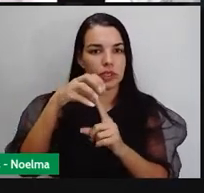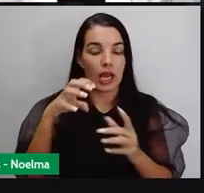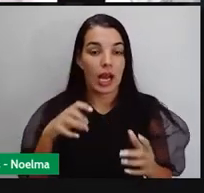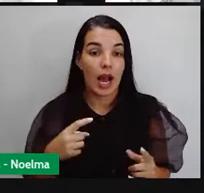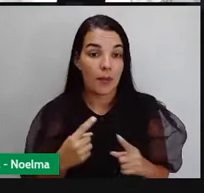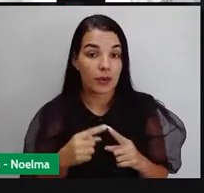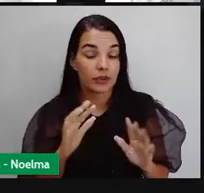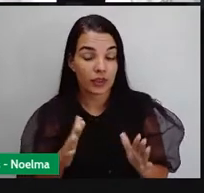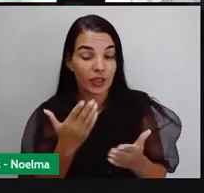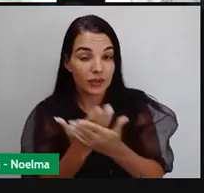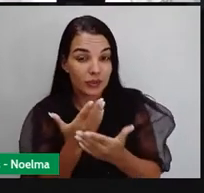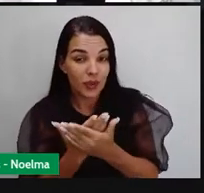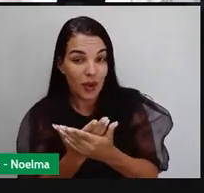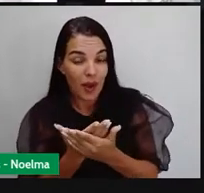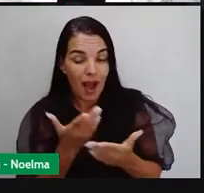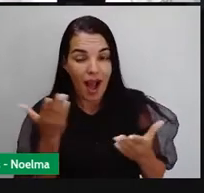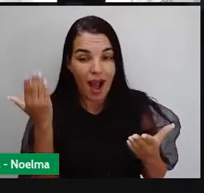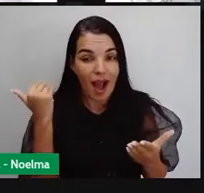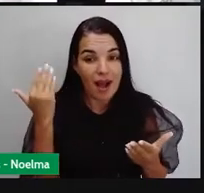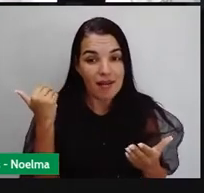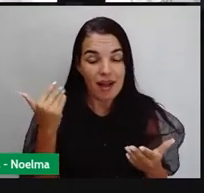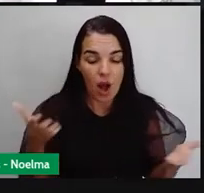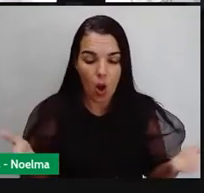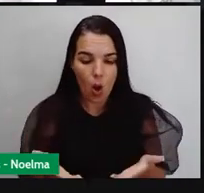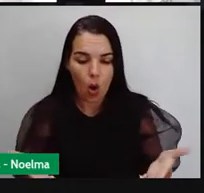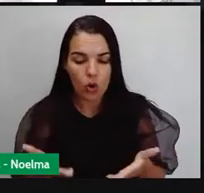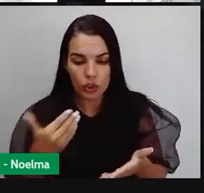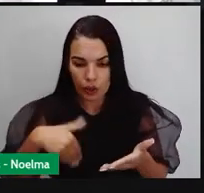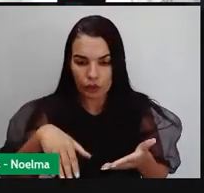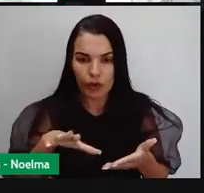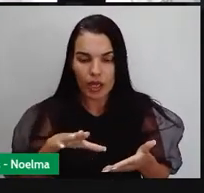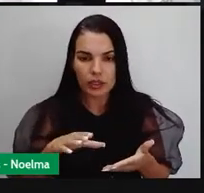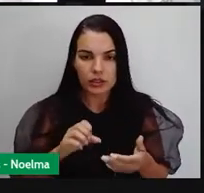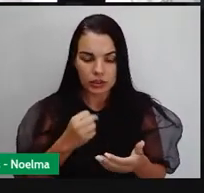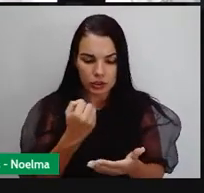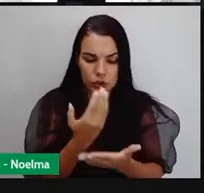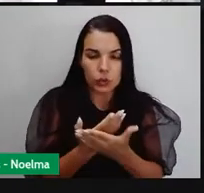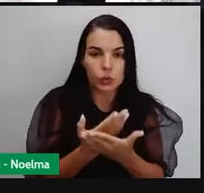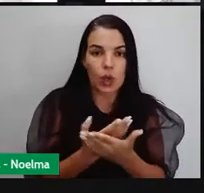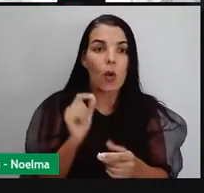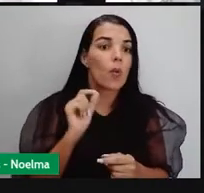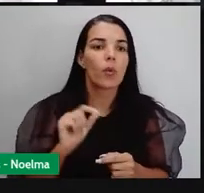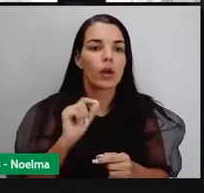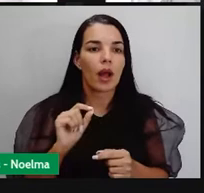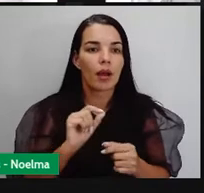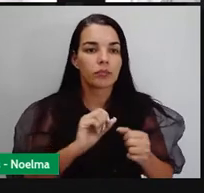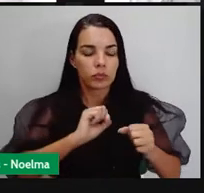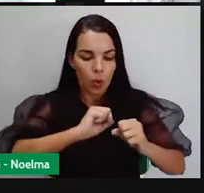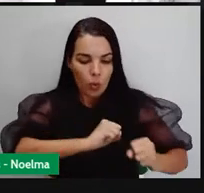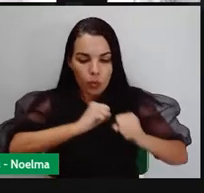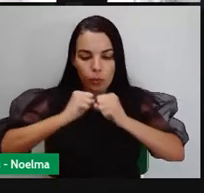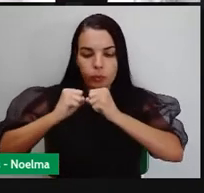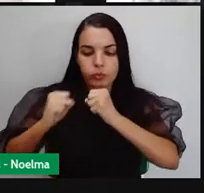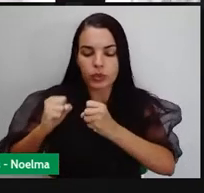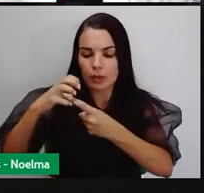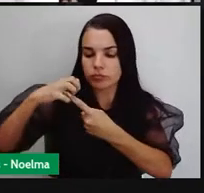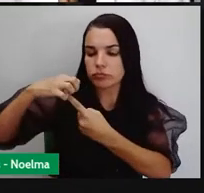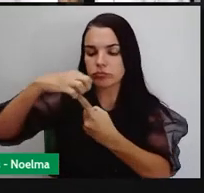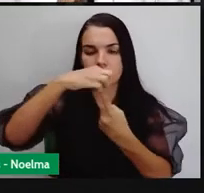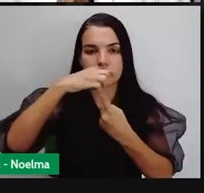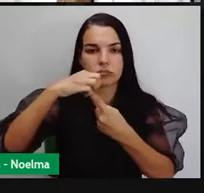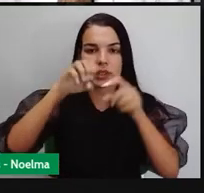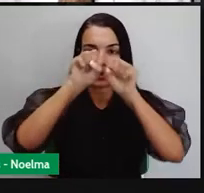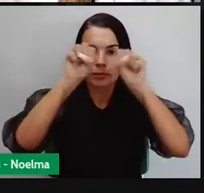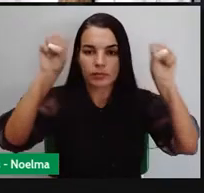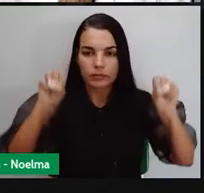Absolutista. Hoje, a gente vai estudar o braço econômico desse Estado Absolutista, que é o mercantilismo.